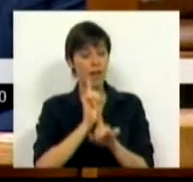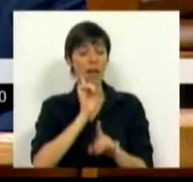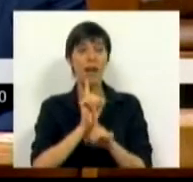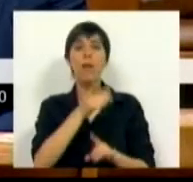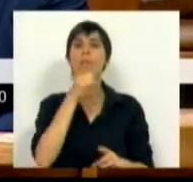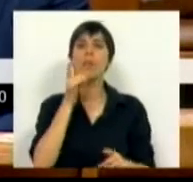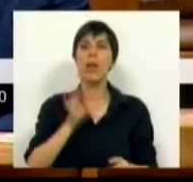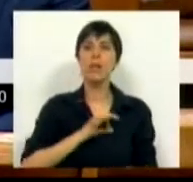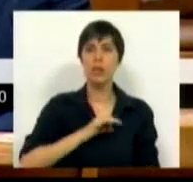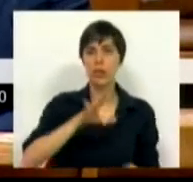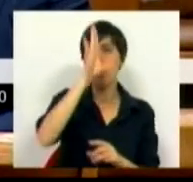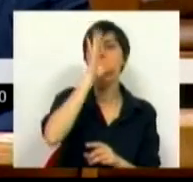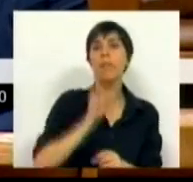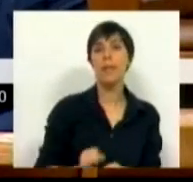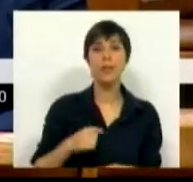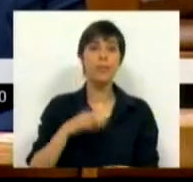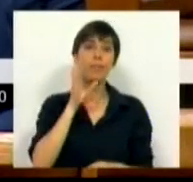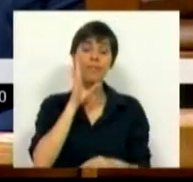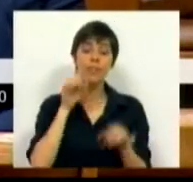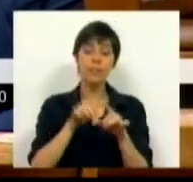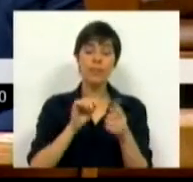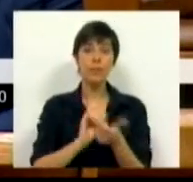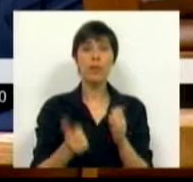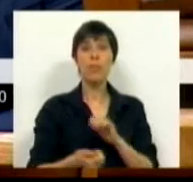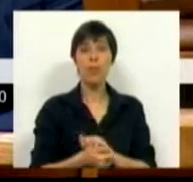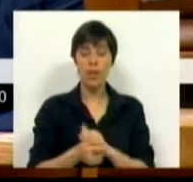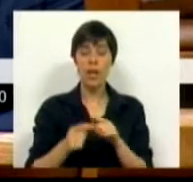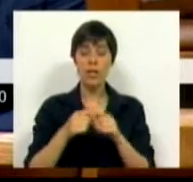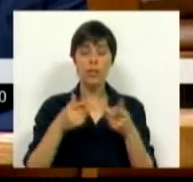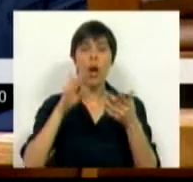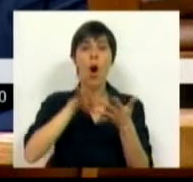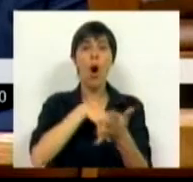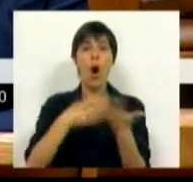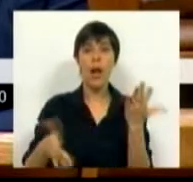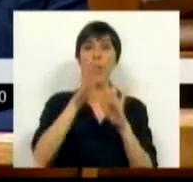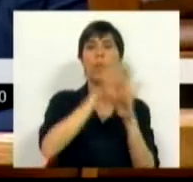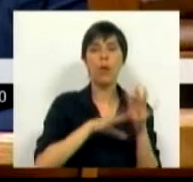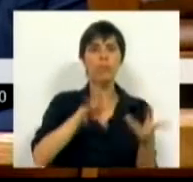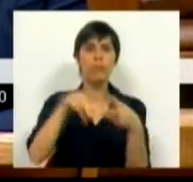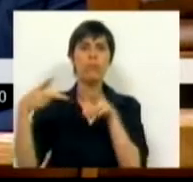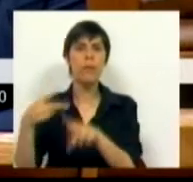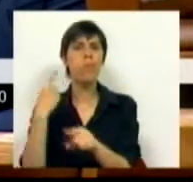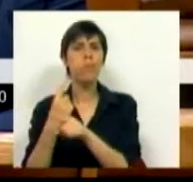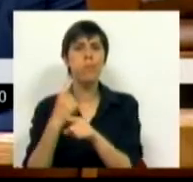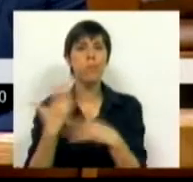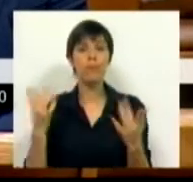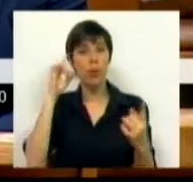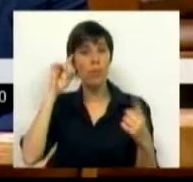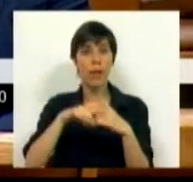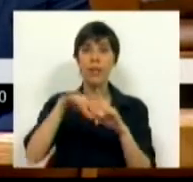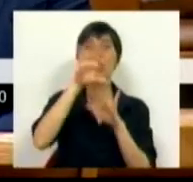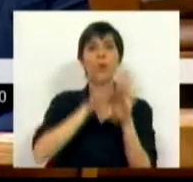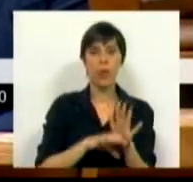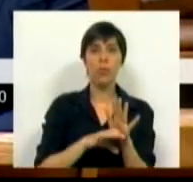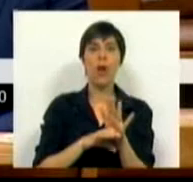promessas do Sr. Ministro, vimos, para além das mudanças das cargas curriculares, serem alteradas também as metas